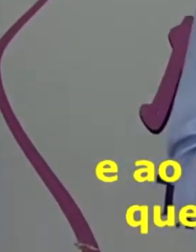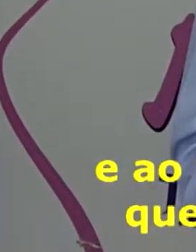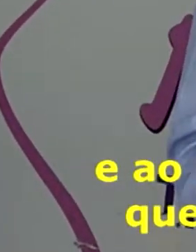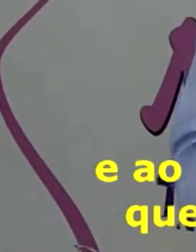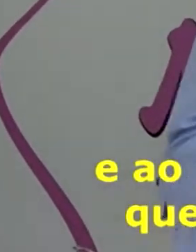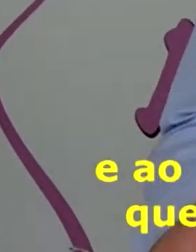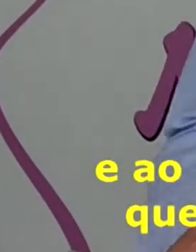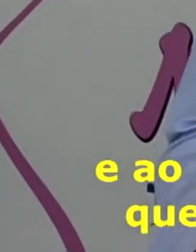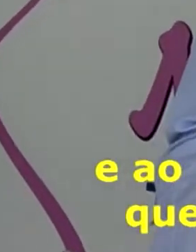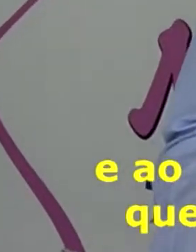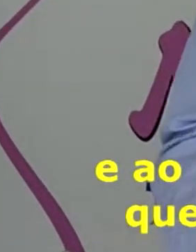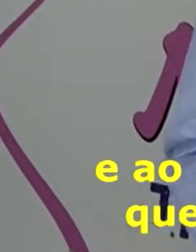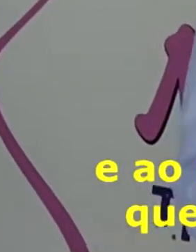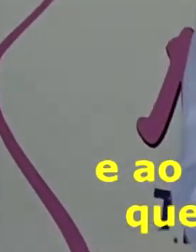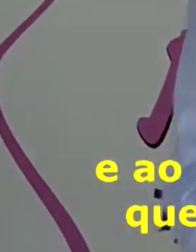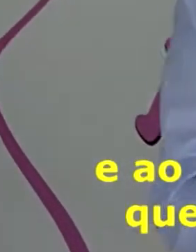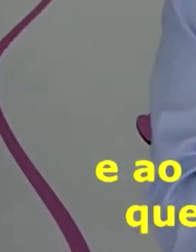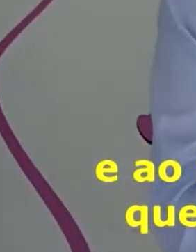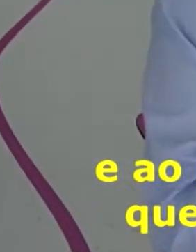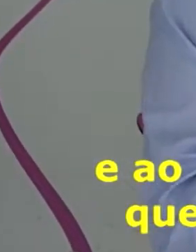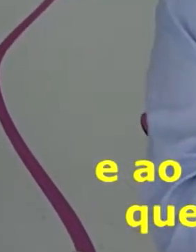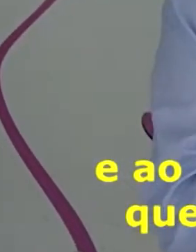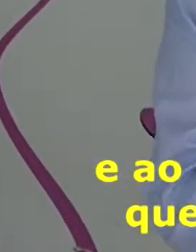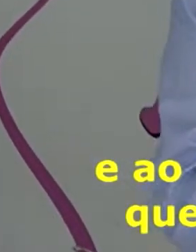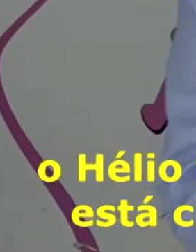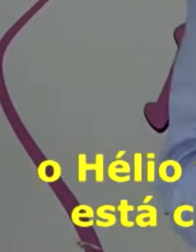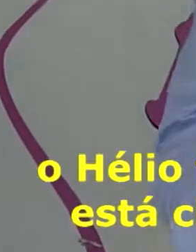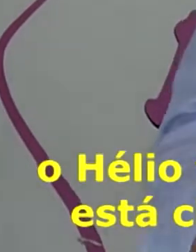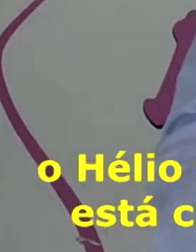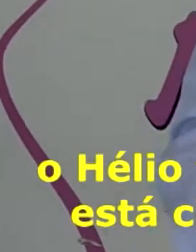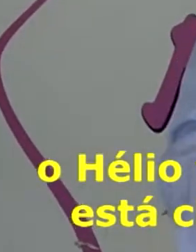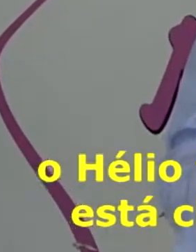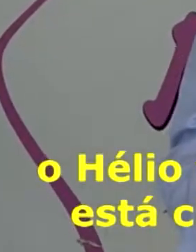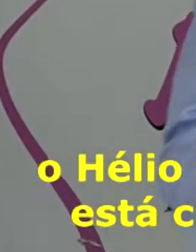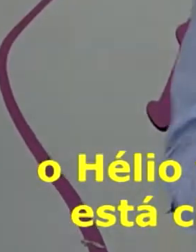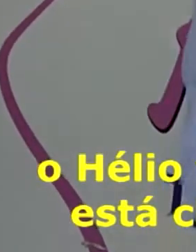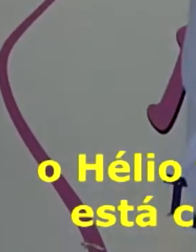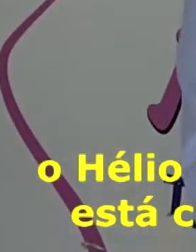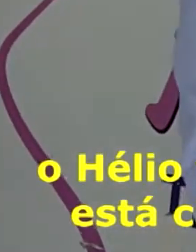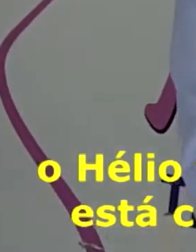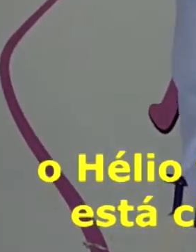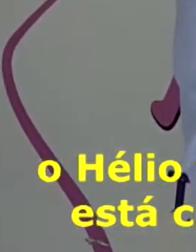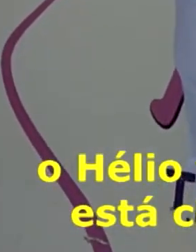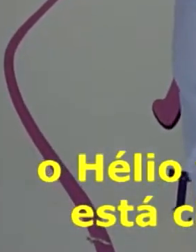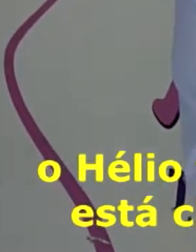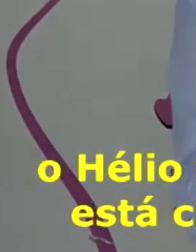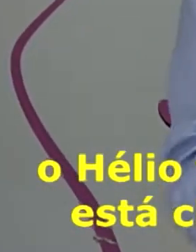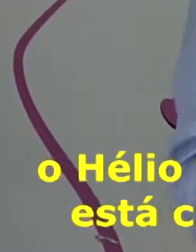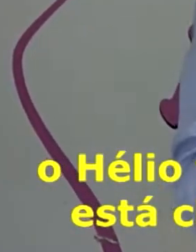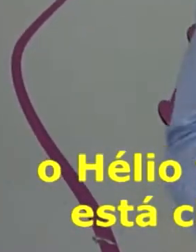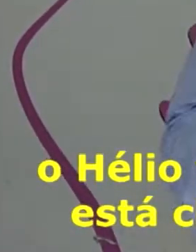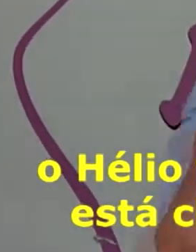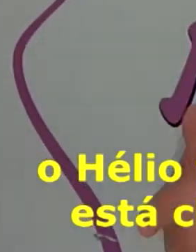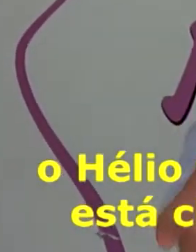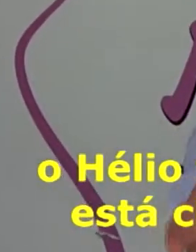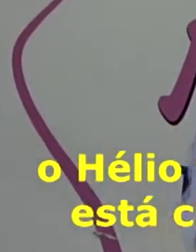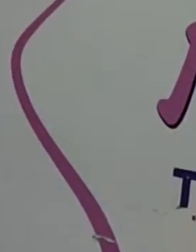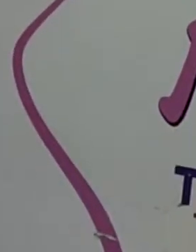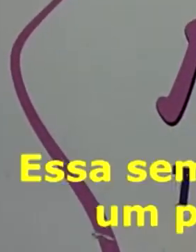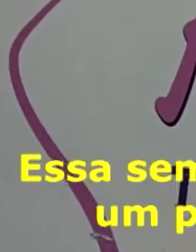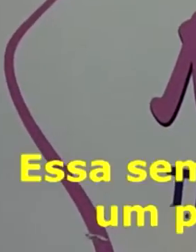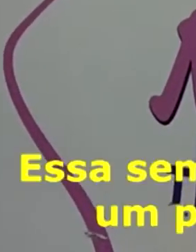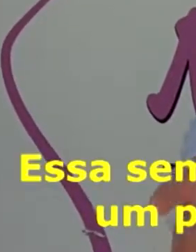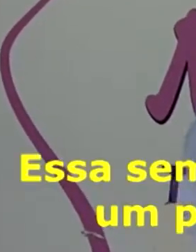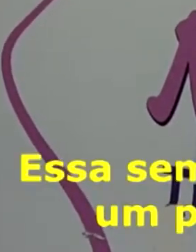o nosso governador Geraldo Alckmin, que atenderam uma solicitação nossa, o Elio fez o pedido. E hoje aqui em Jacareí está chegando a carreta Mulheres de